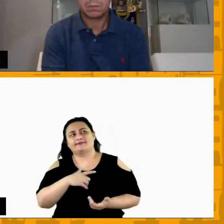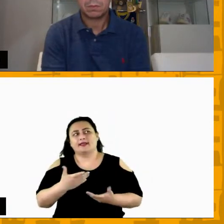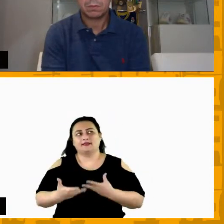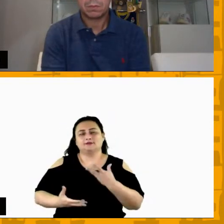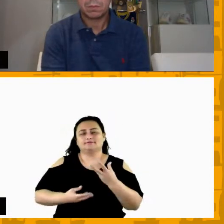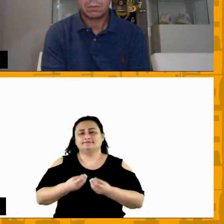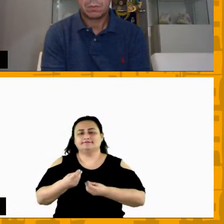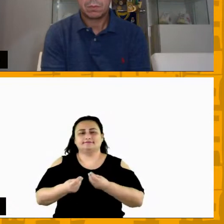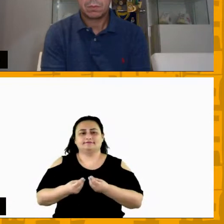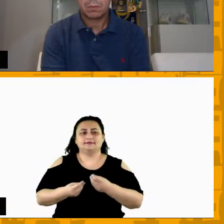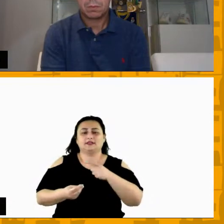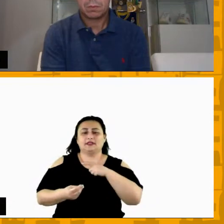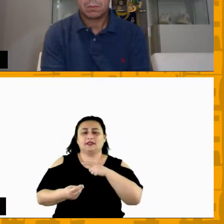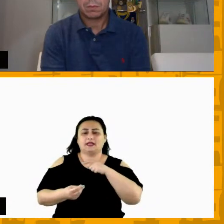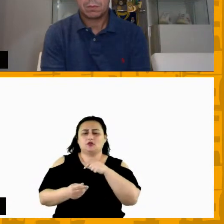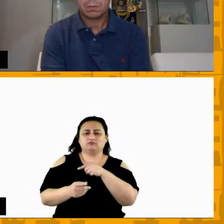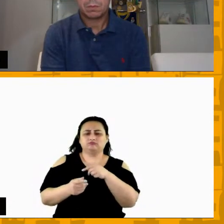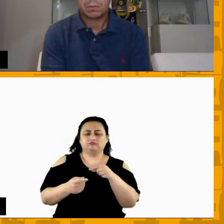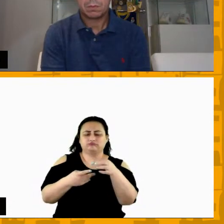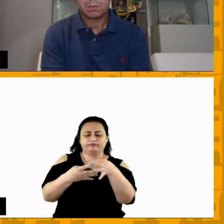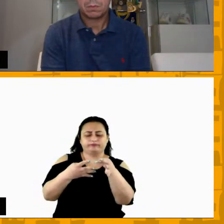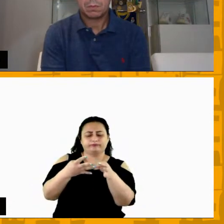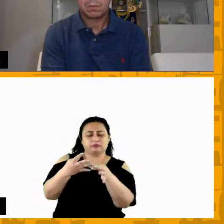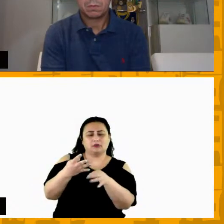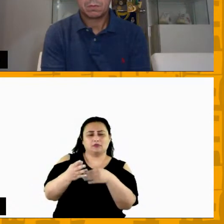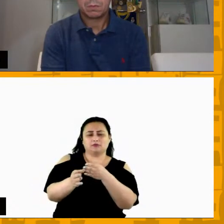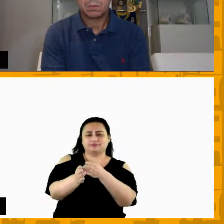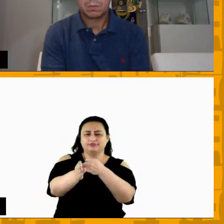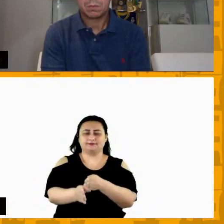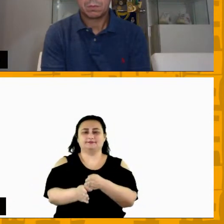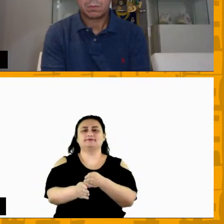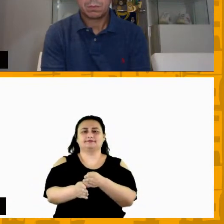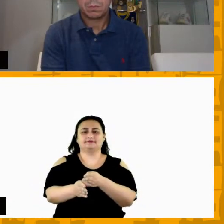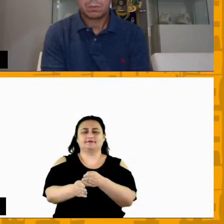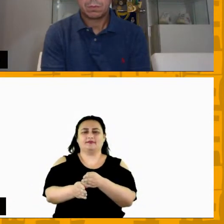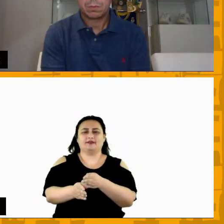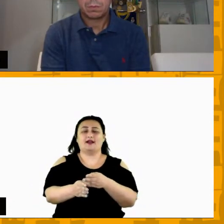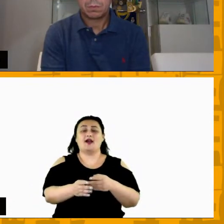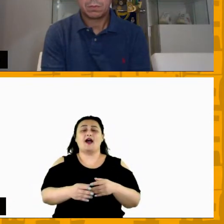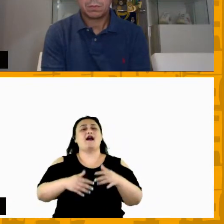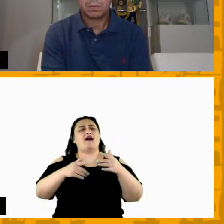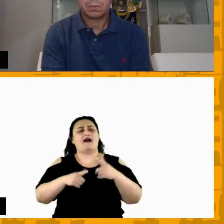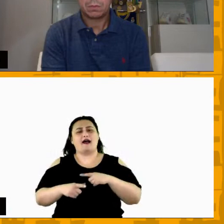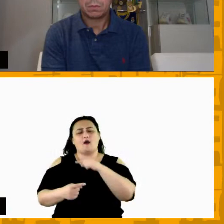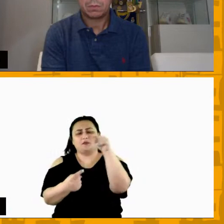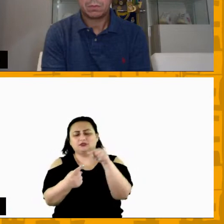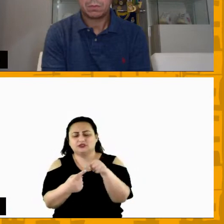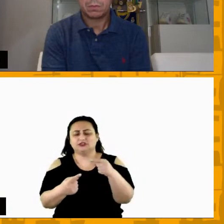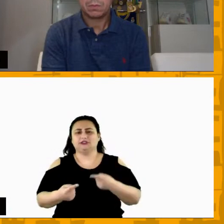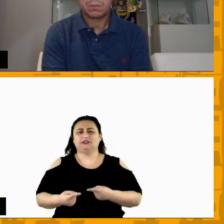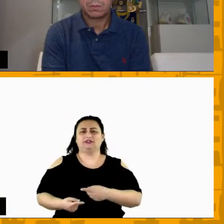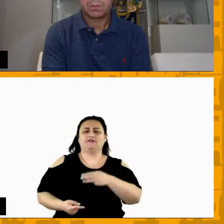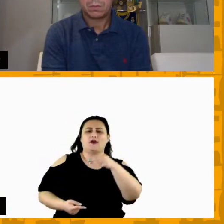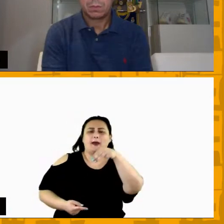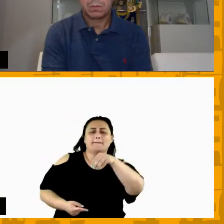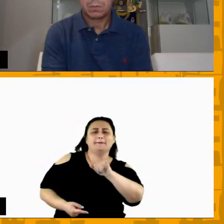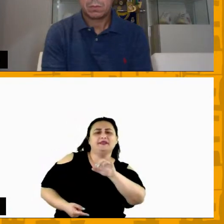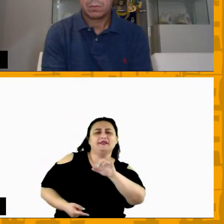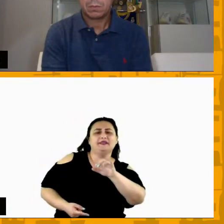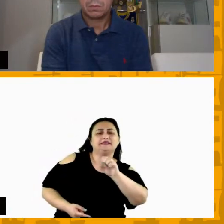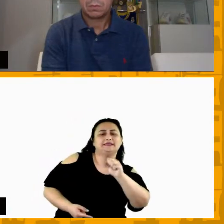todo esse alinhamento institucional da filosofia da comissão técnica tudo isso é